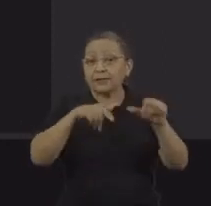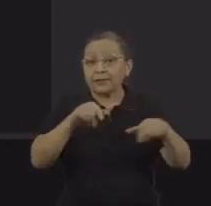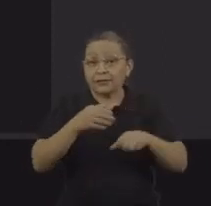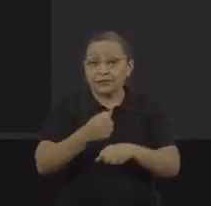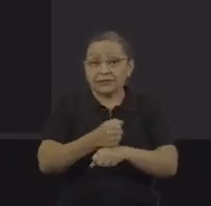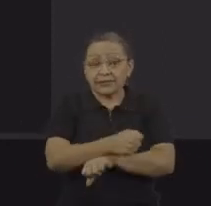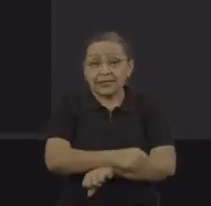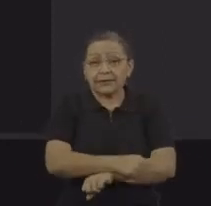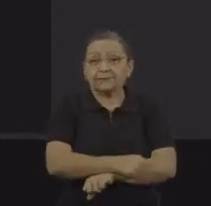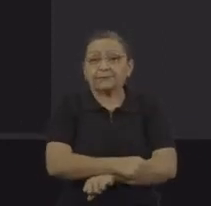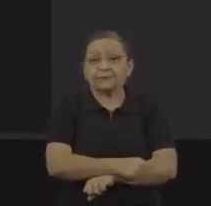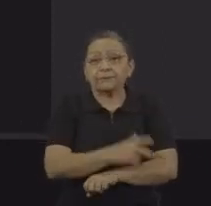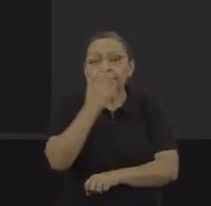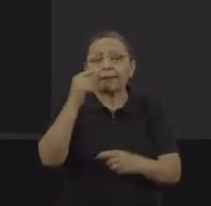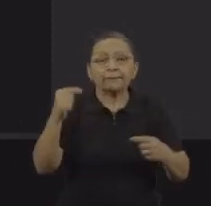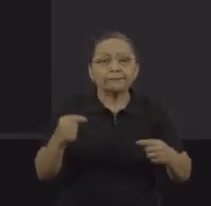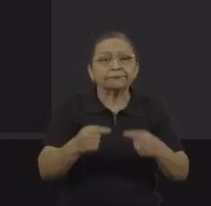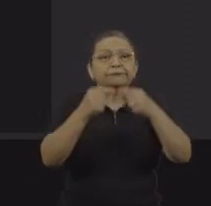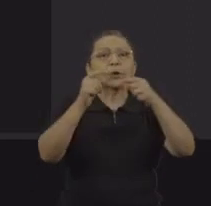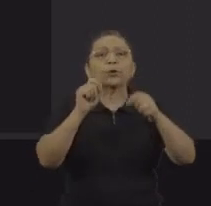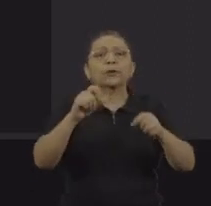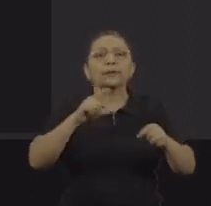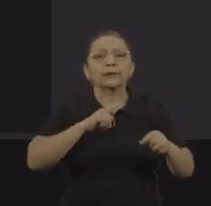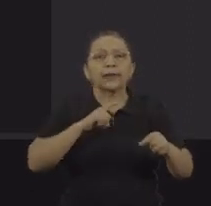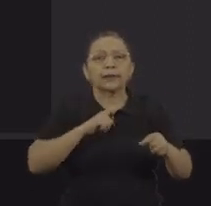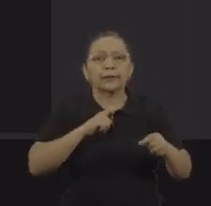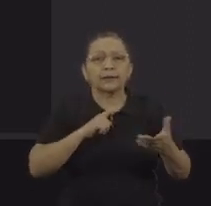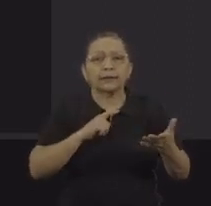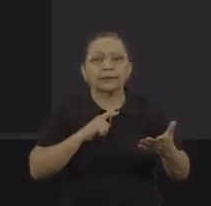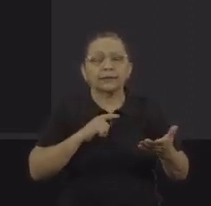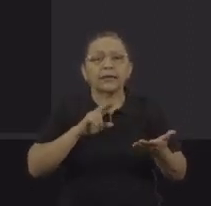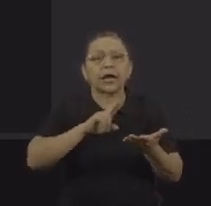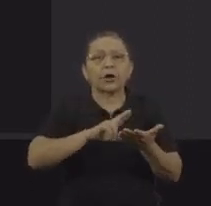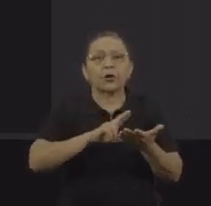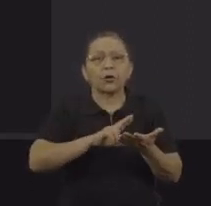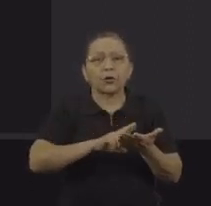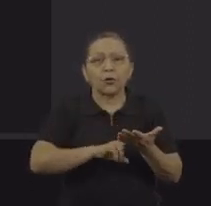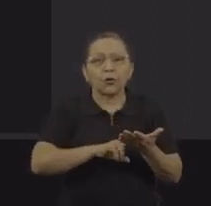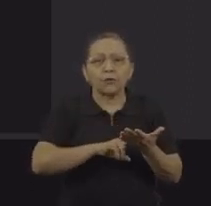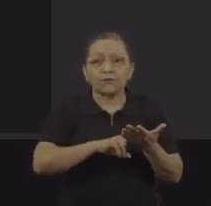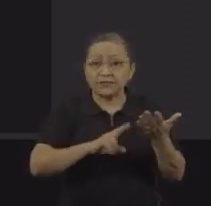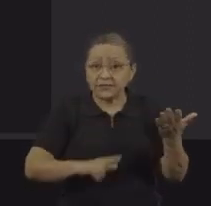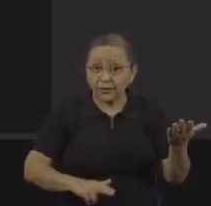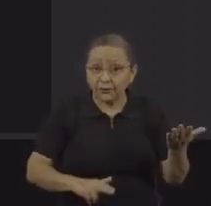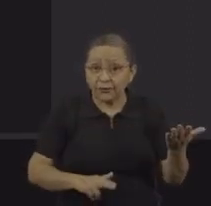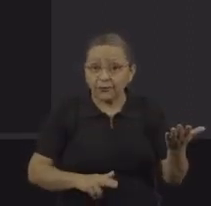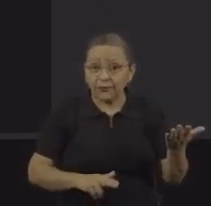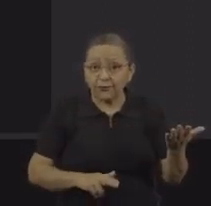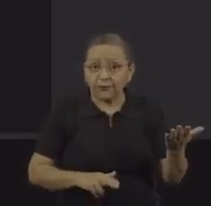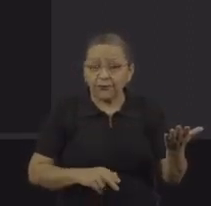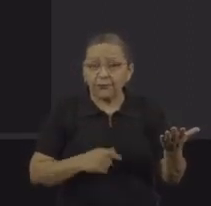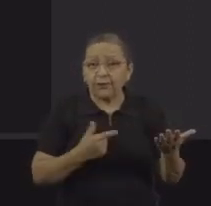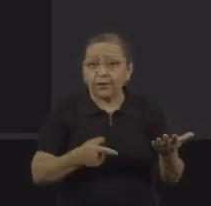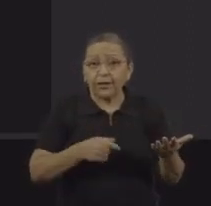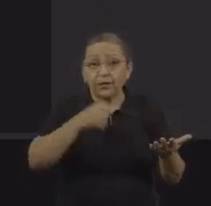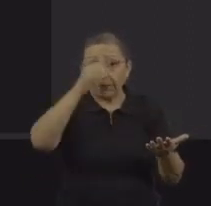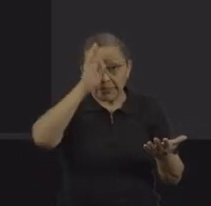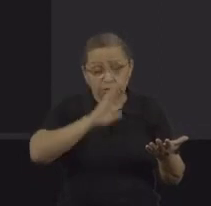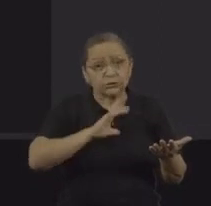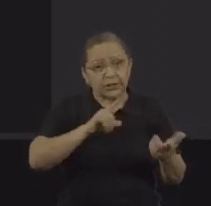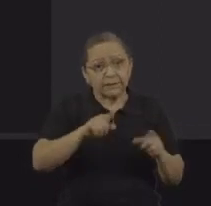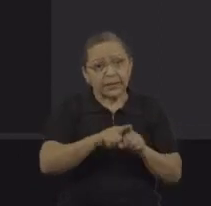muito em conformidade com o que a gente tem na Convenção sobre Trabalho Forçado, a Convenção 29, da qual o Brasil é